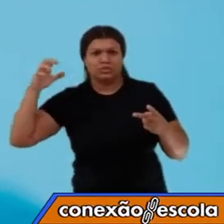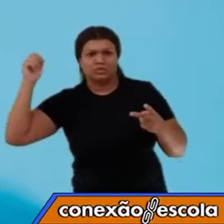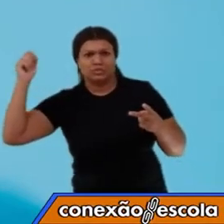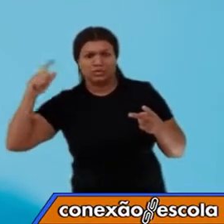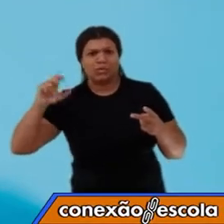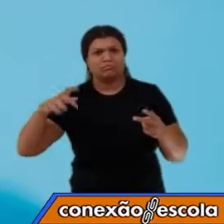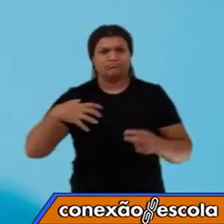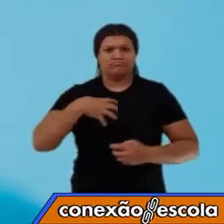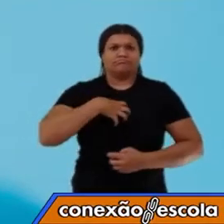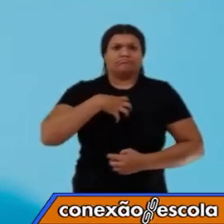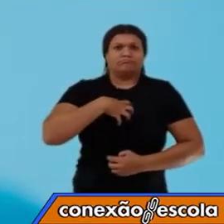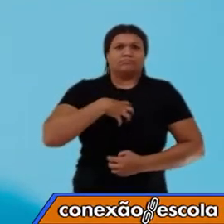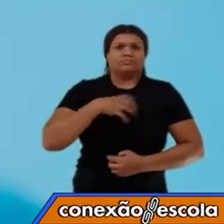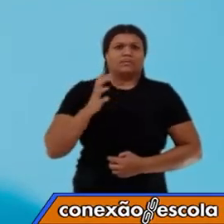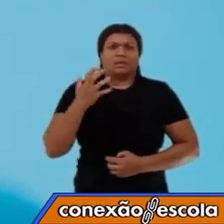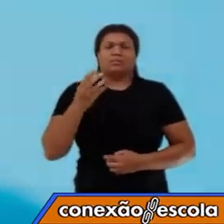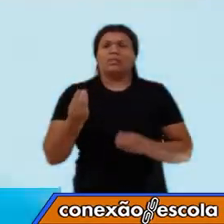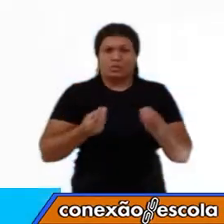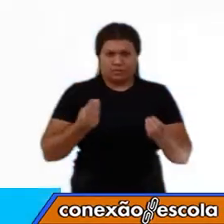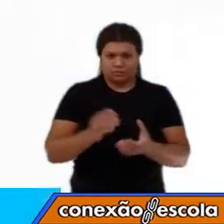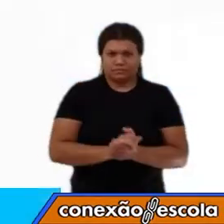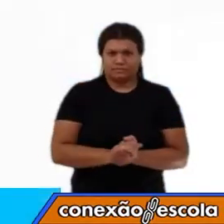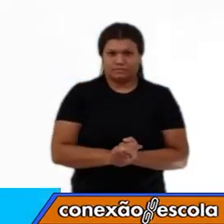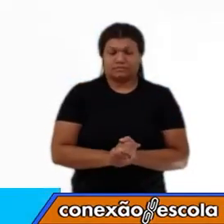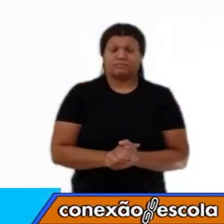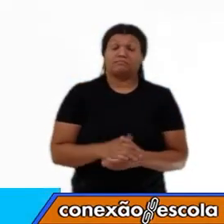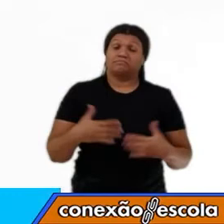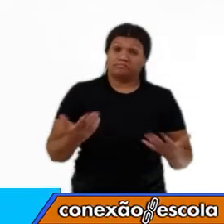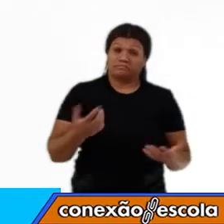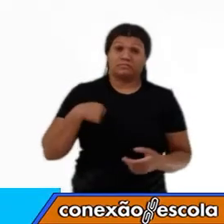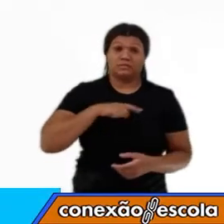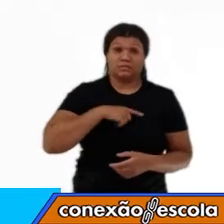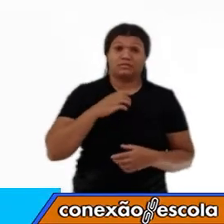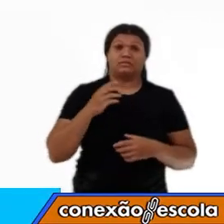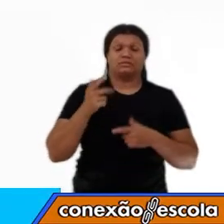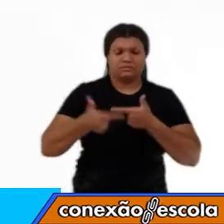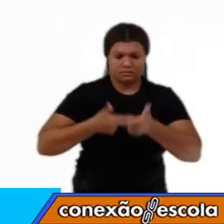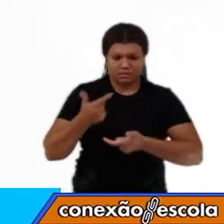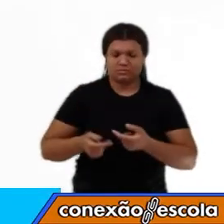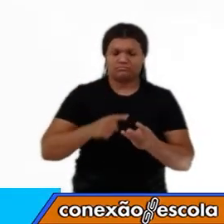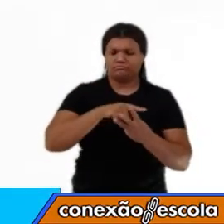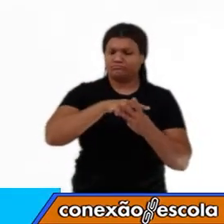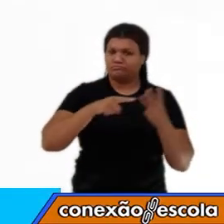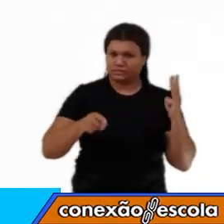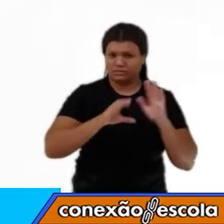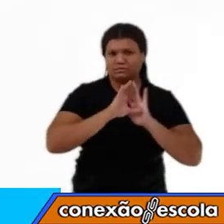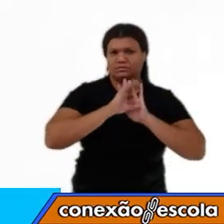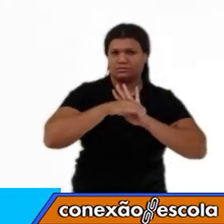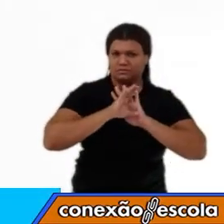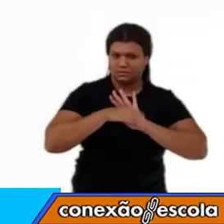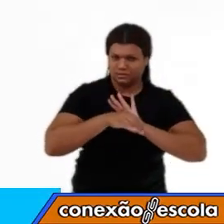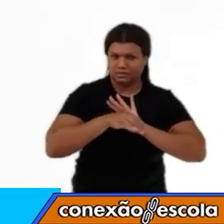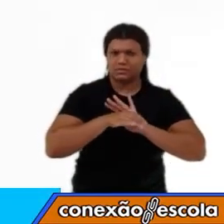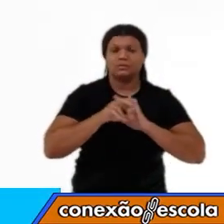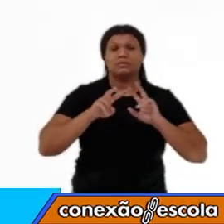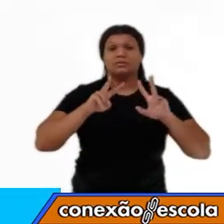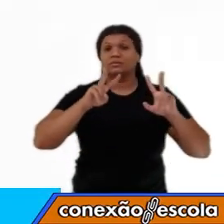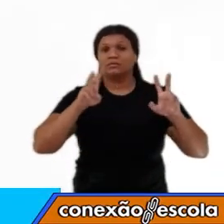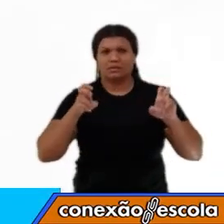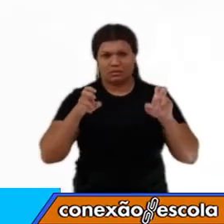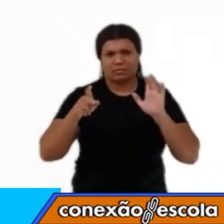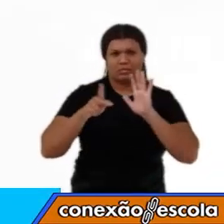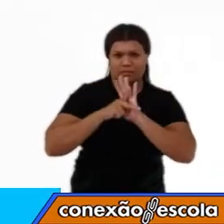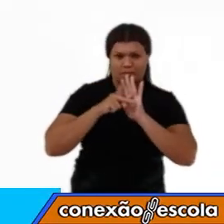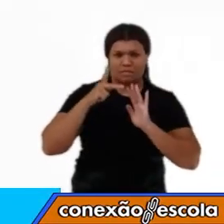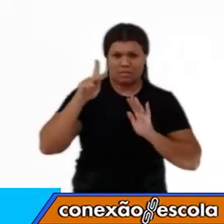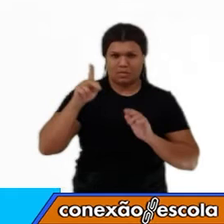térmica. Bom, nós, então, trabalhamos três conceitos centrais da termologia, um ramo da